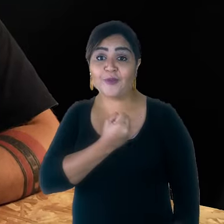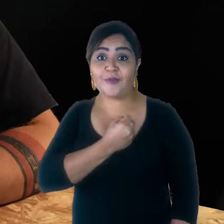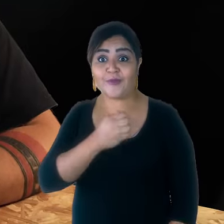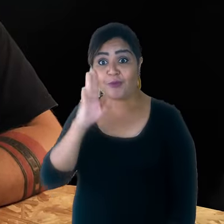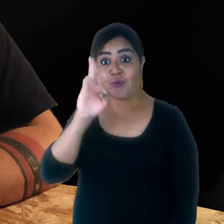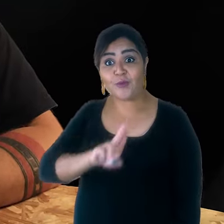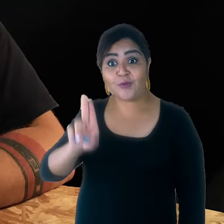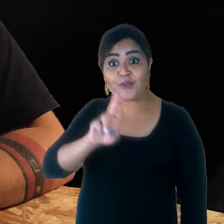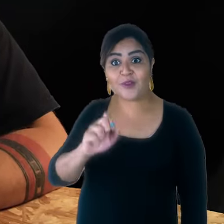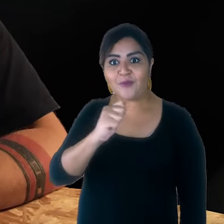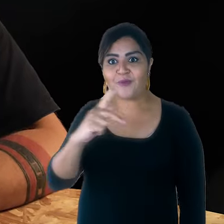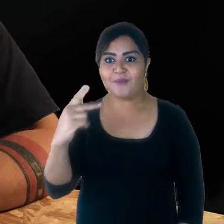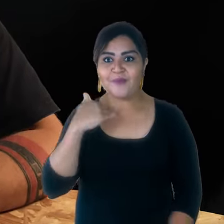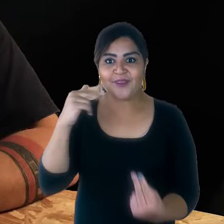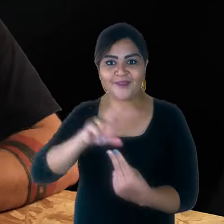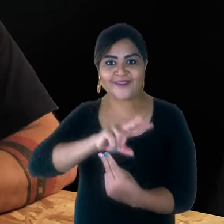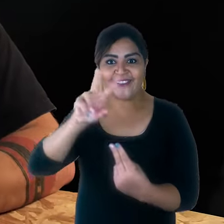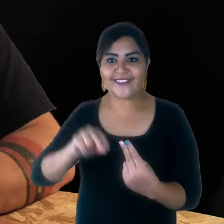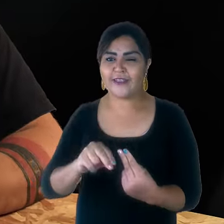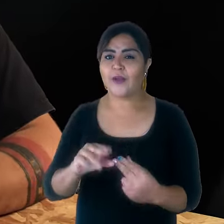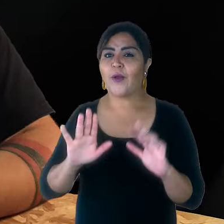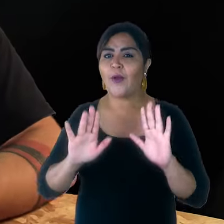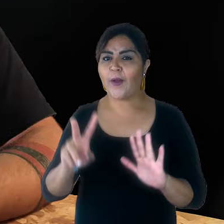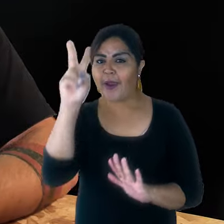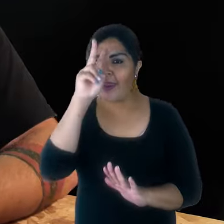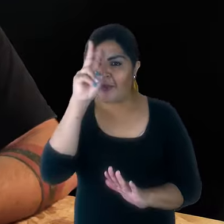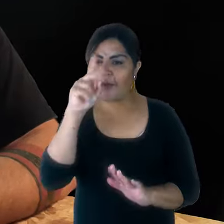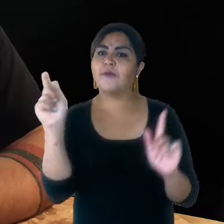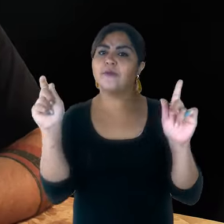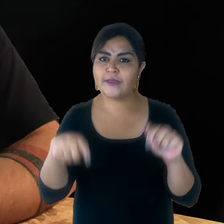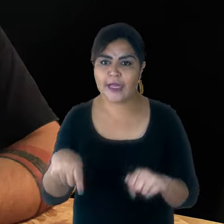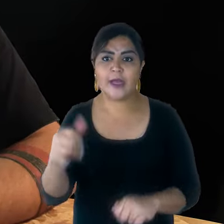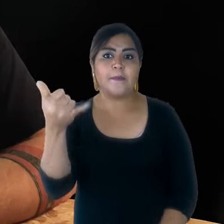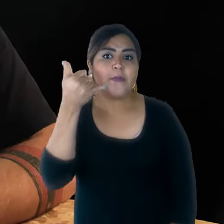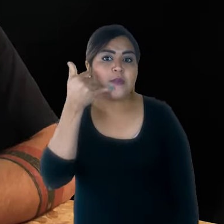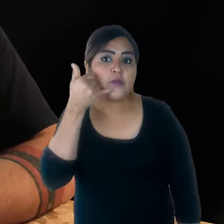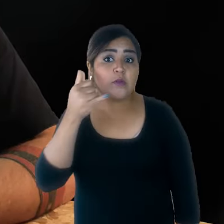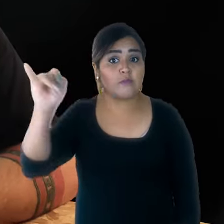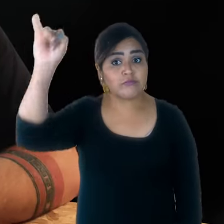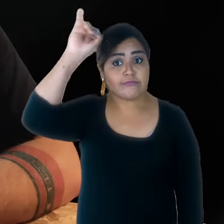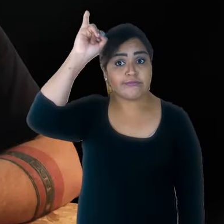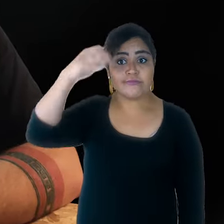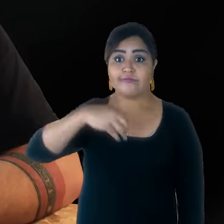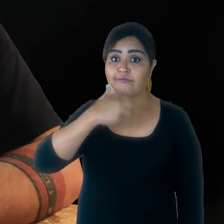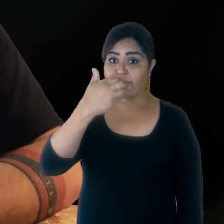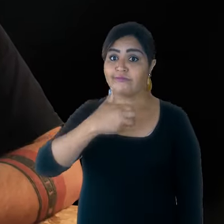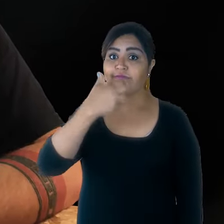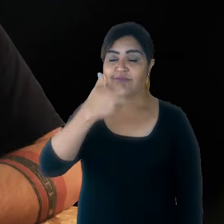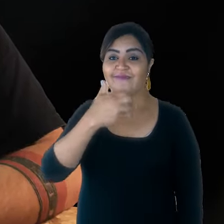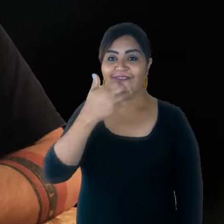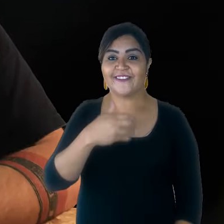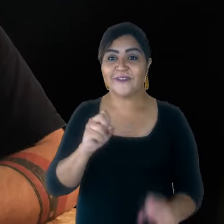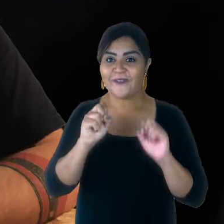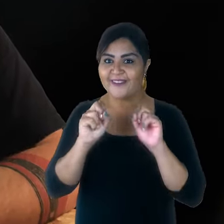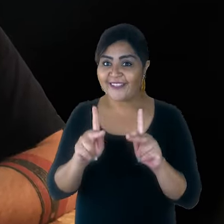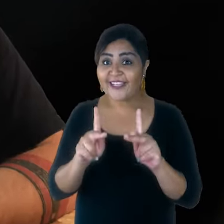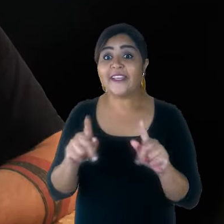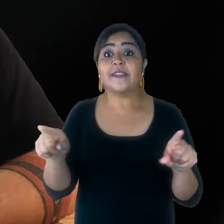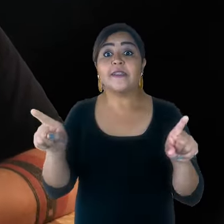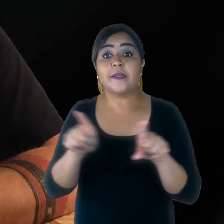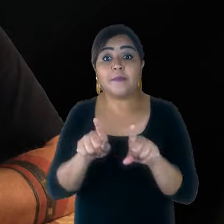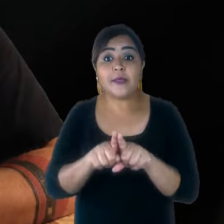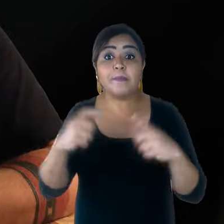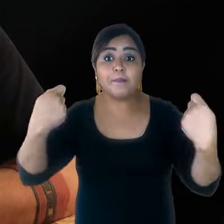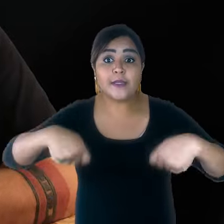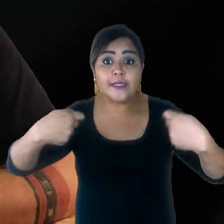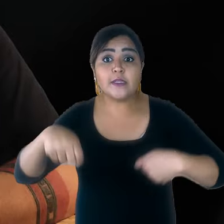diretamente no aplicativo do Bradesco. Lembrando que esse vídeo serve tanto para quem usa Android, tanto para quem usa iPhone.